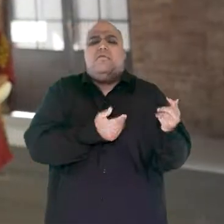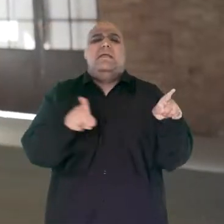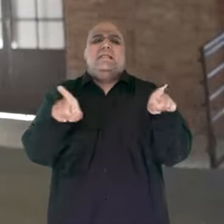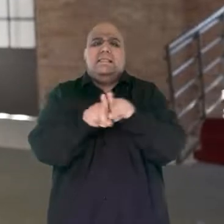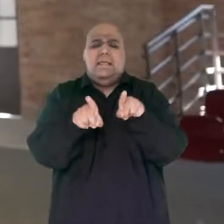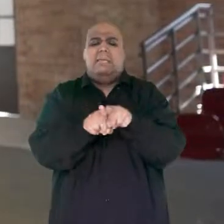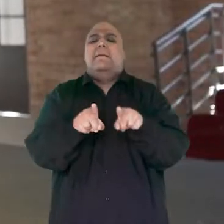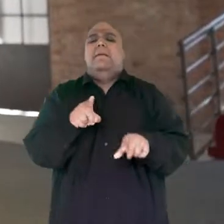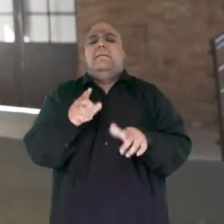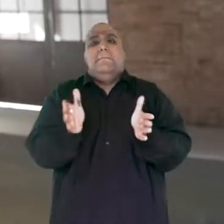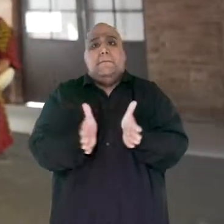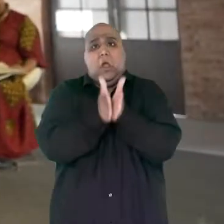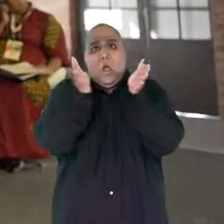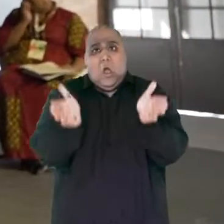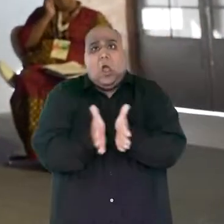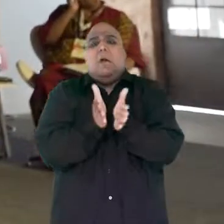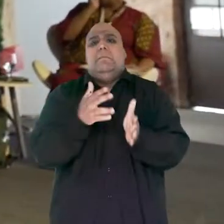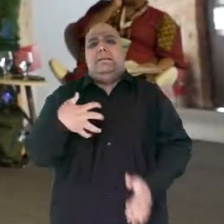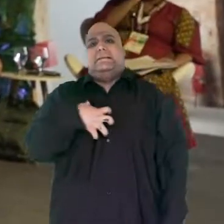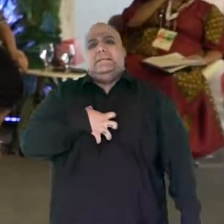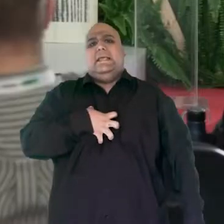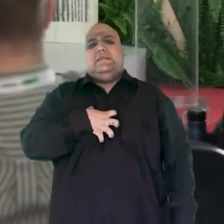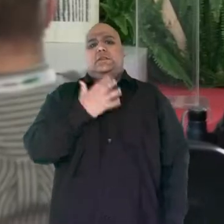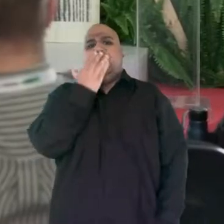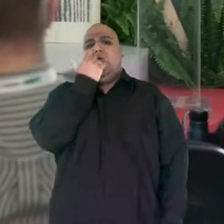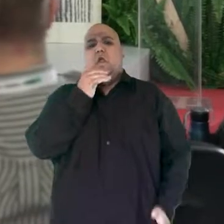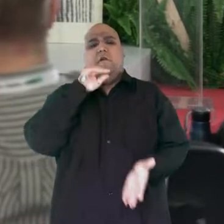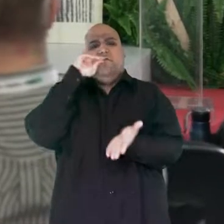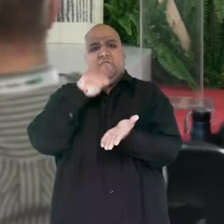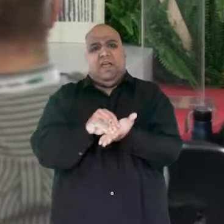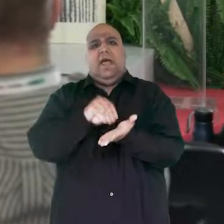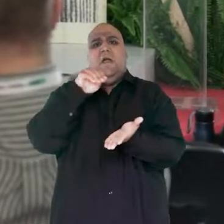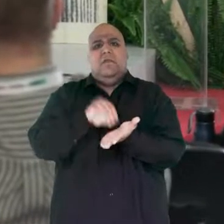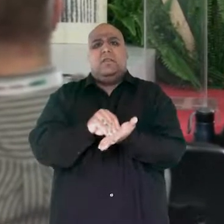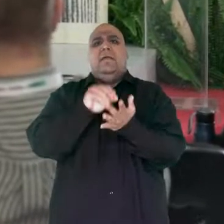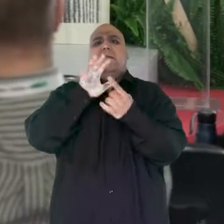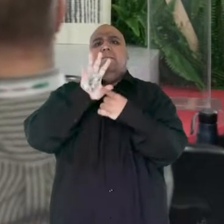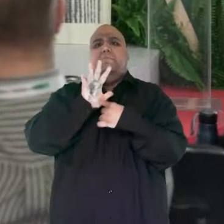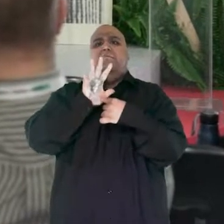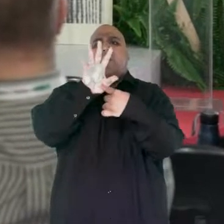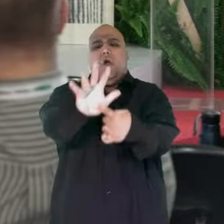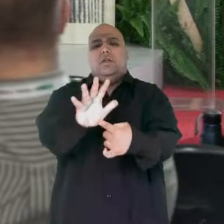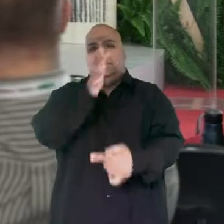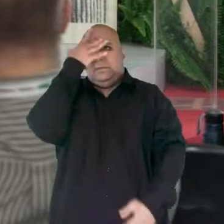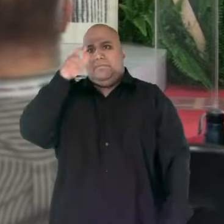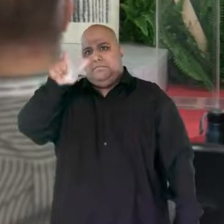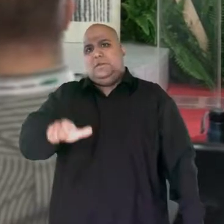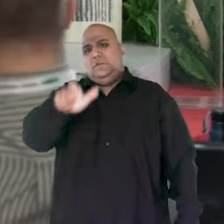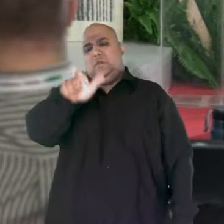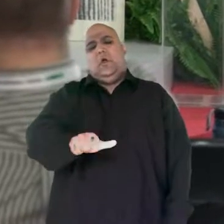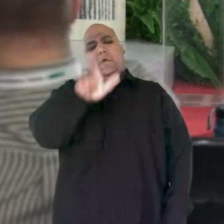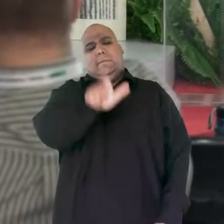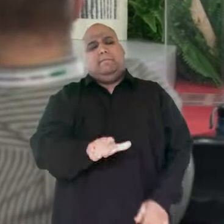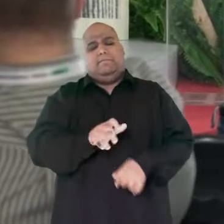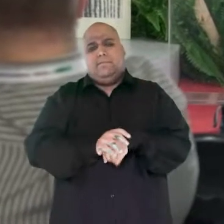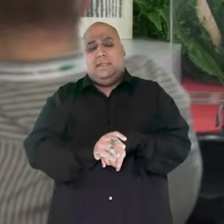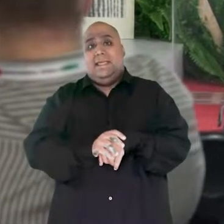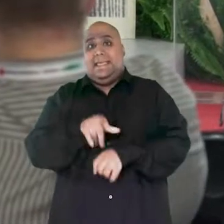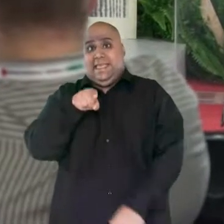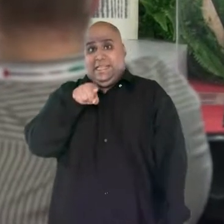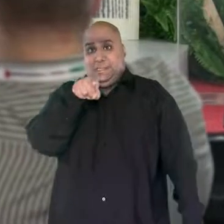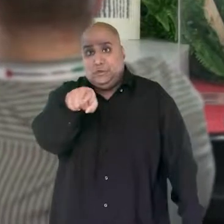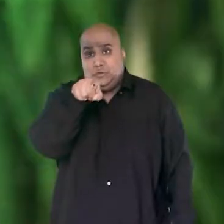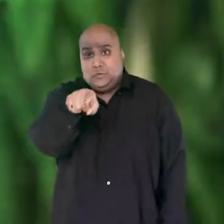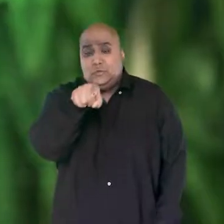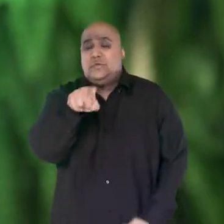jovens, de carências nutricionais que deixam marcas definitivas para essas pessoas. Então,